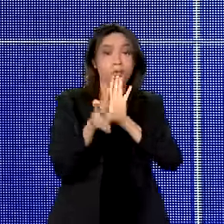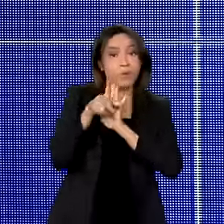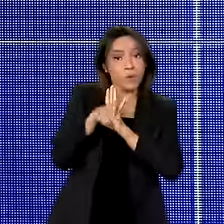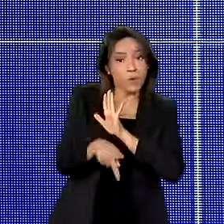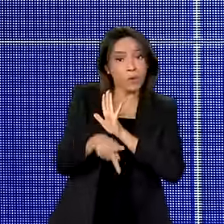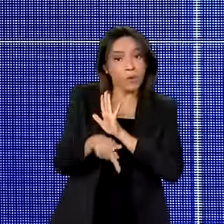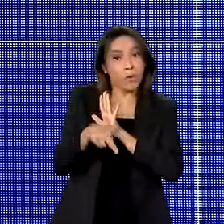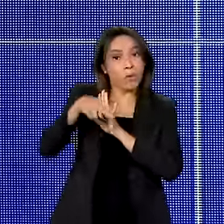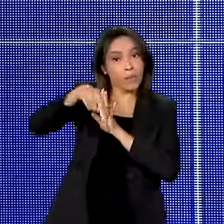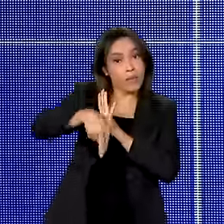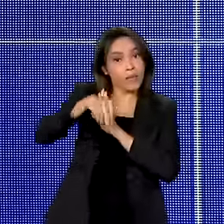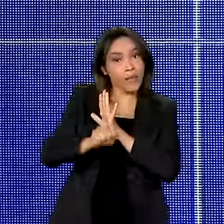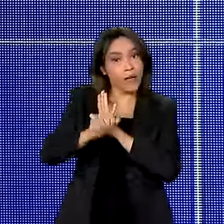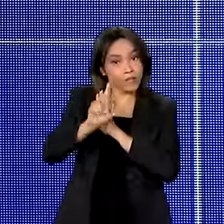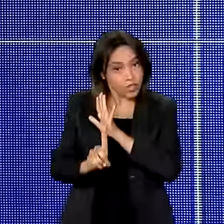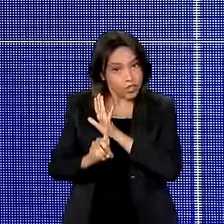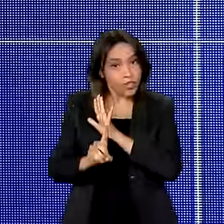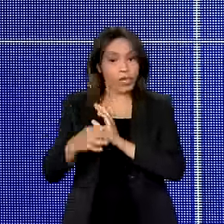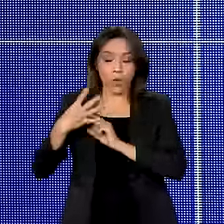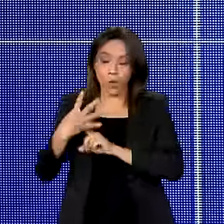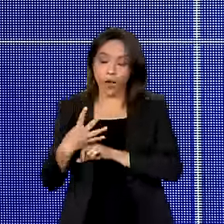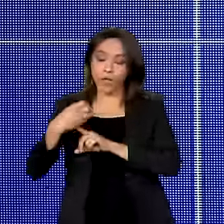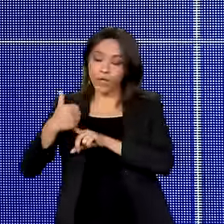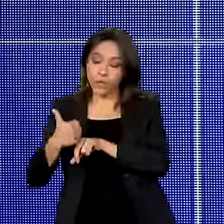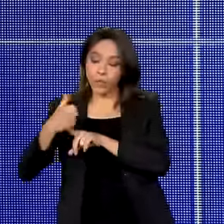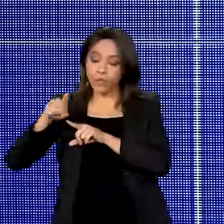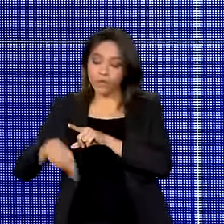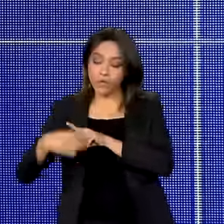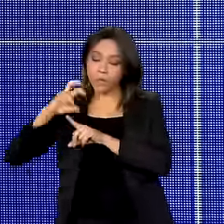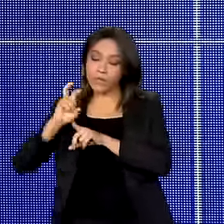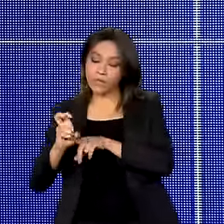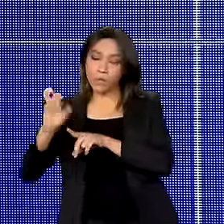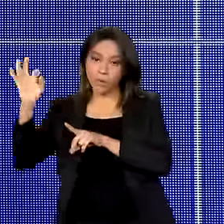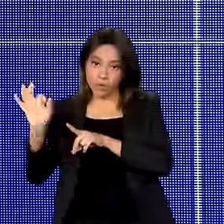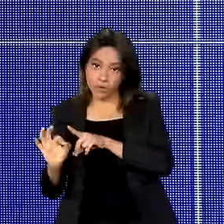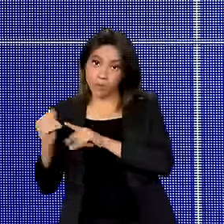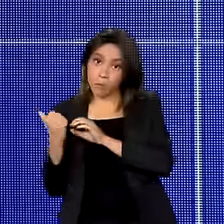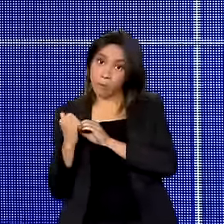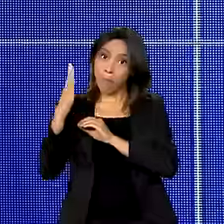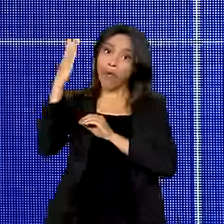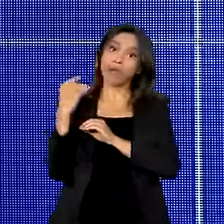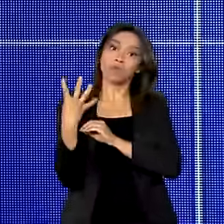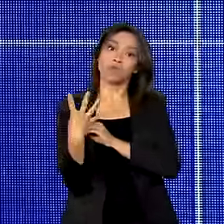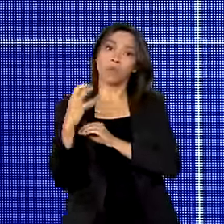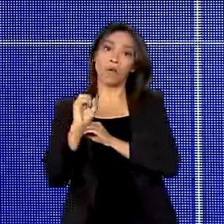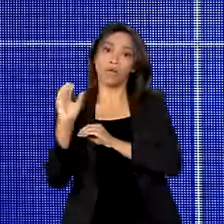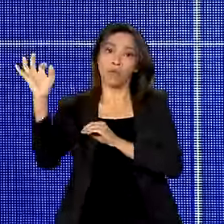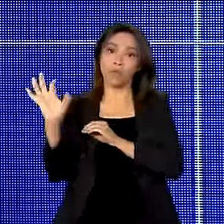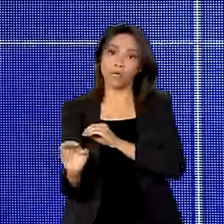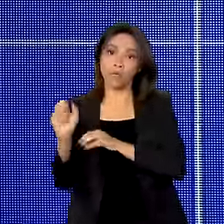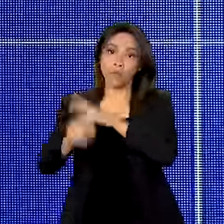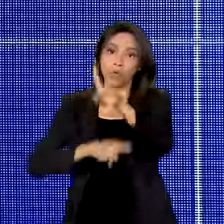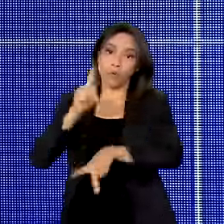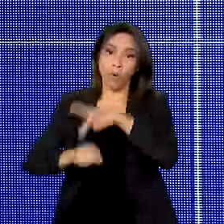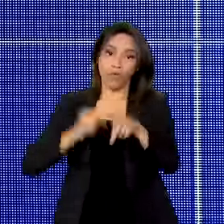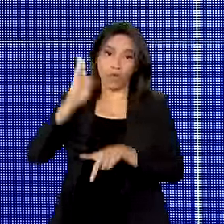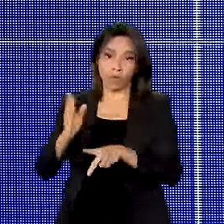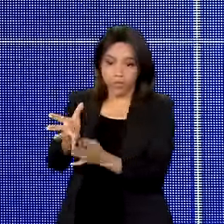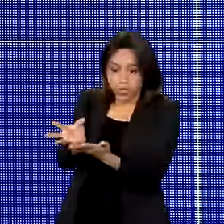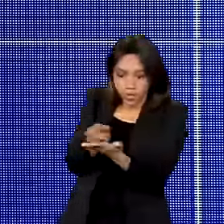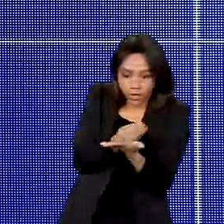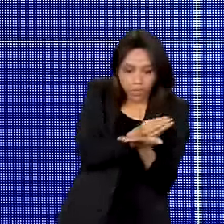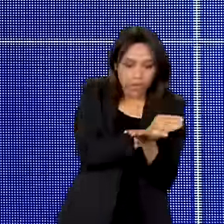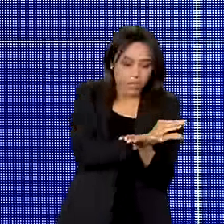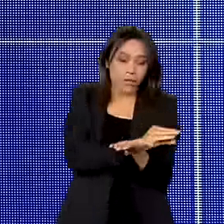41,5%, mais de 40% da população brasileira, de 25 a